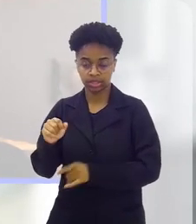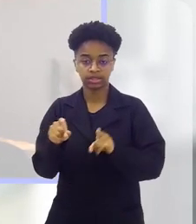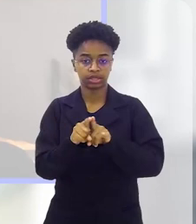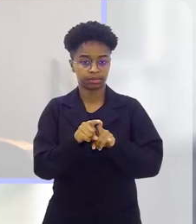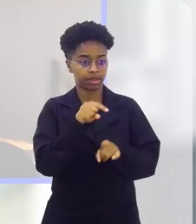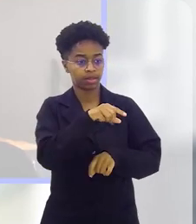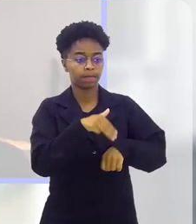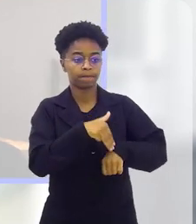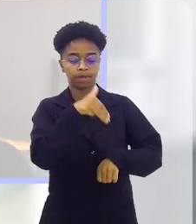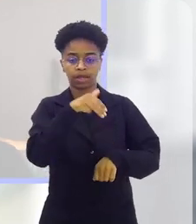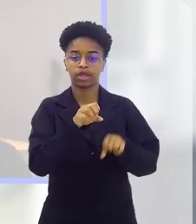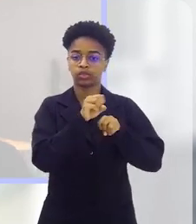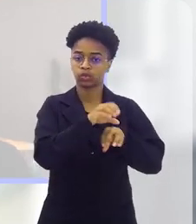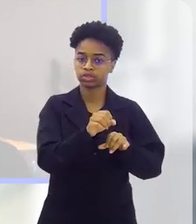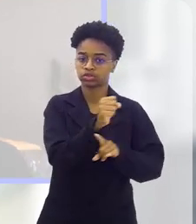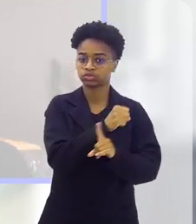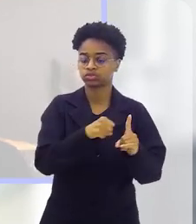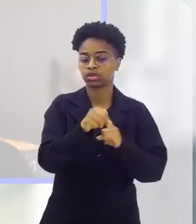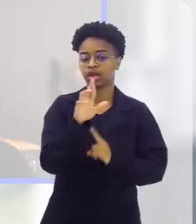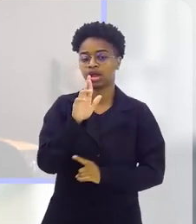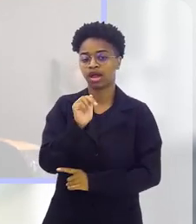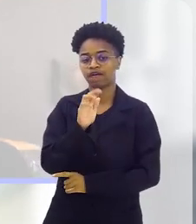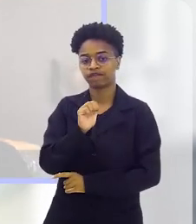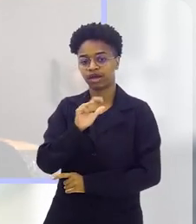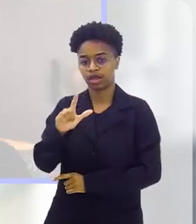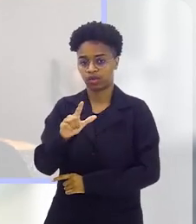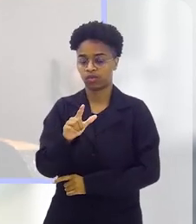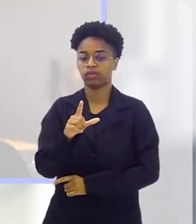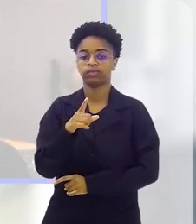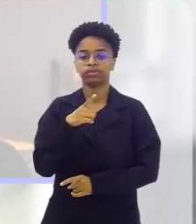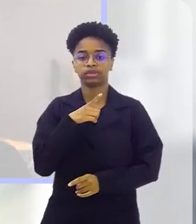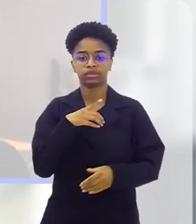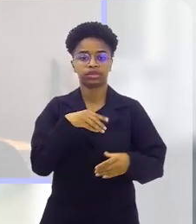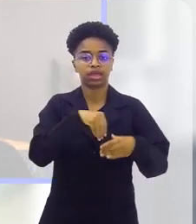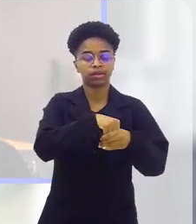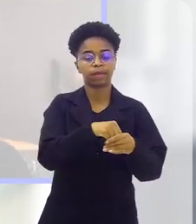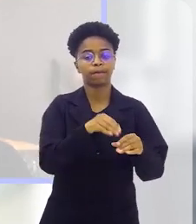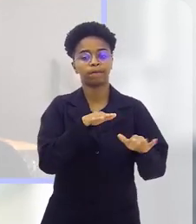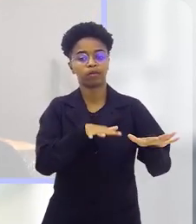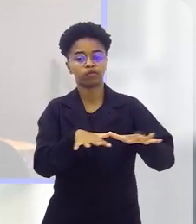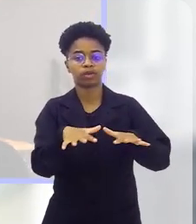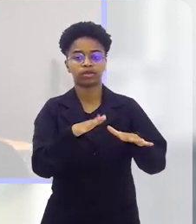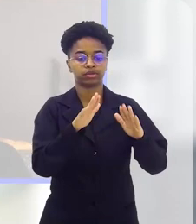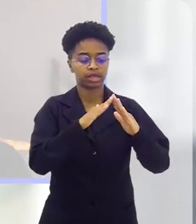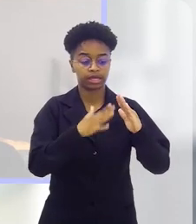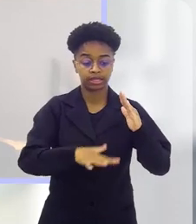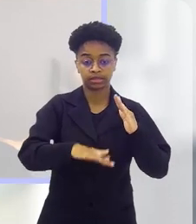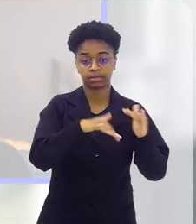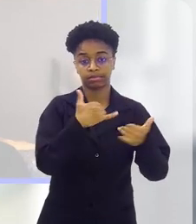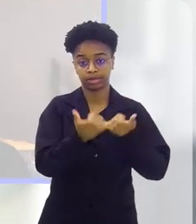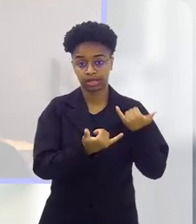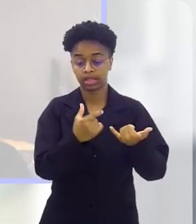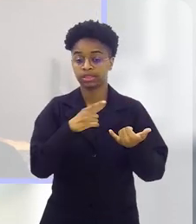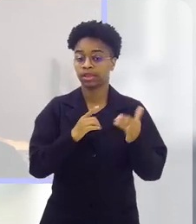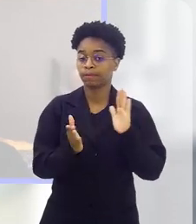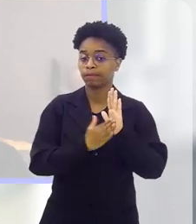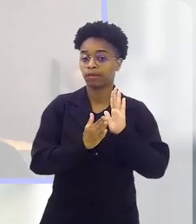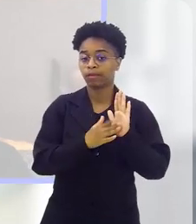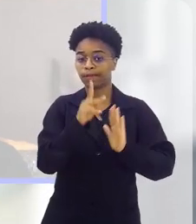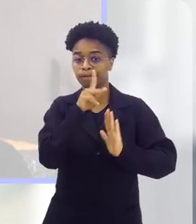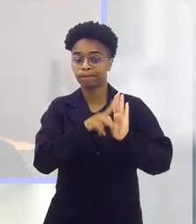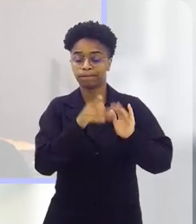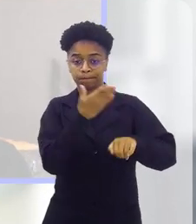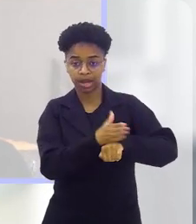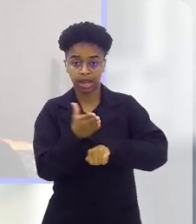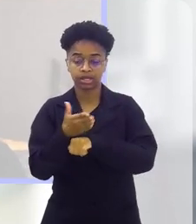Duarte Vilela, e o mestre em Educação e Sociedade, Rafael Cruz, que integra o movimento Quintais Brincantes, um projeto que propõe